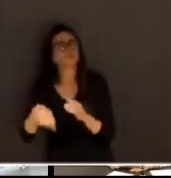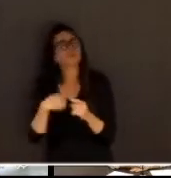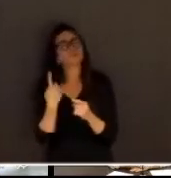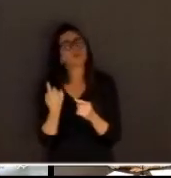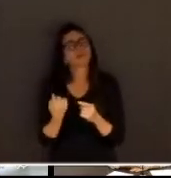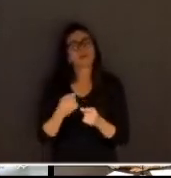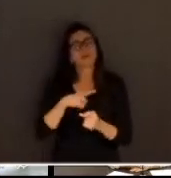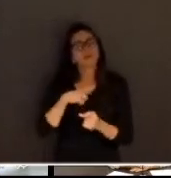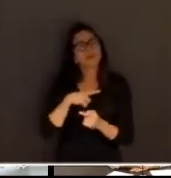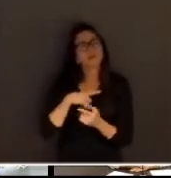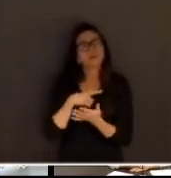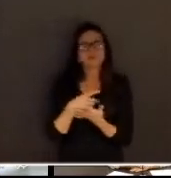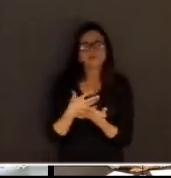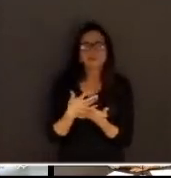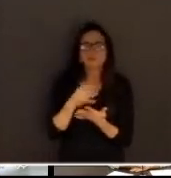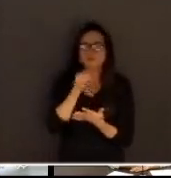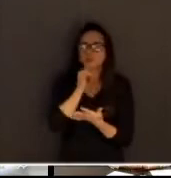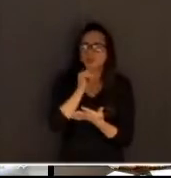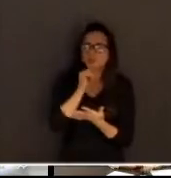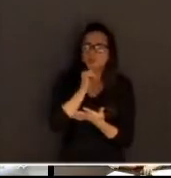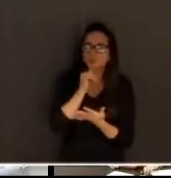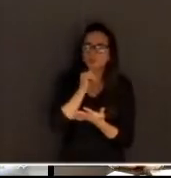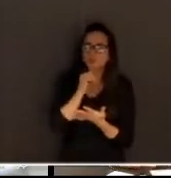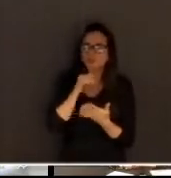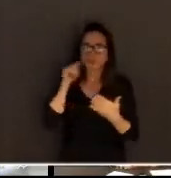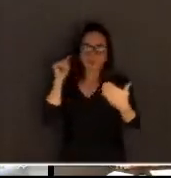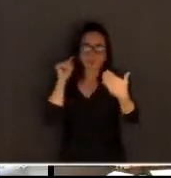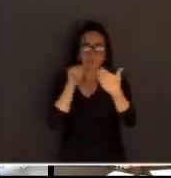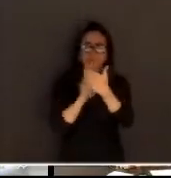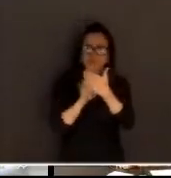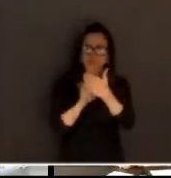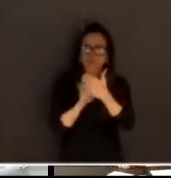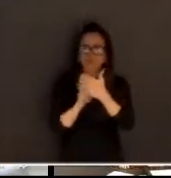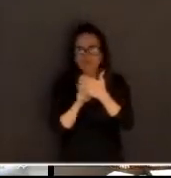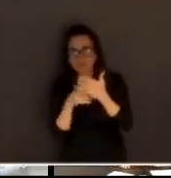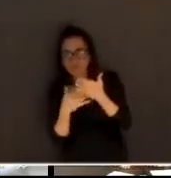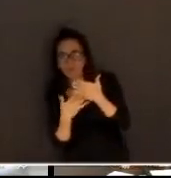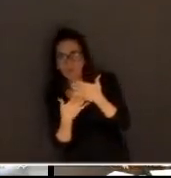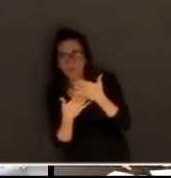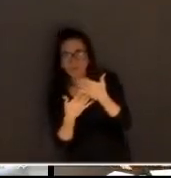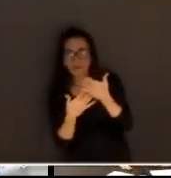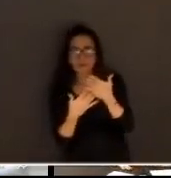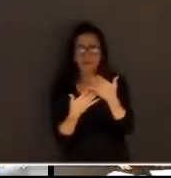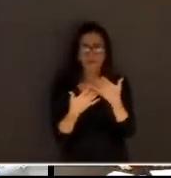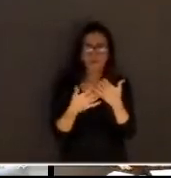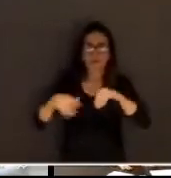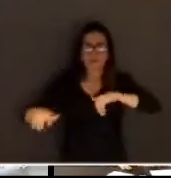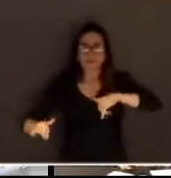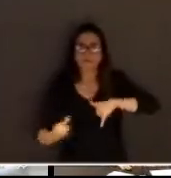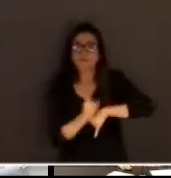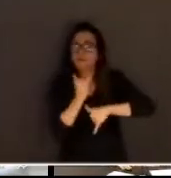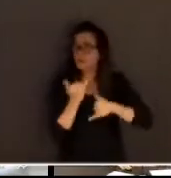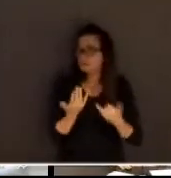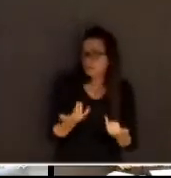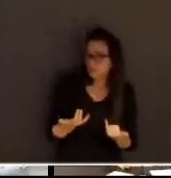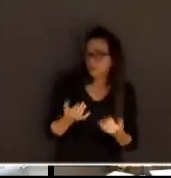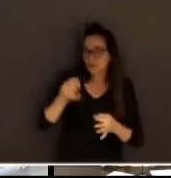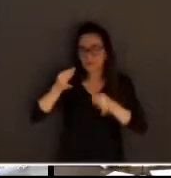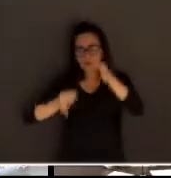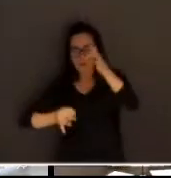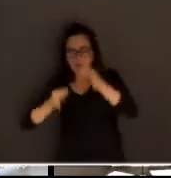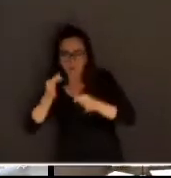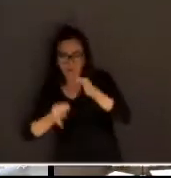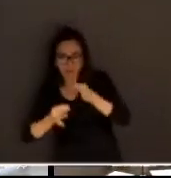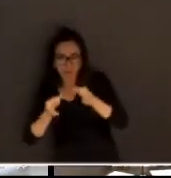nós temos aí, por exemplo, o acusado, a vítima, testemunhas, juiz, promotor, defensor,